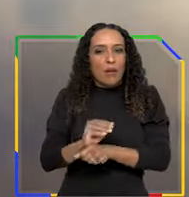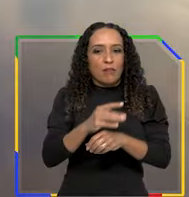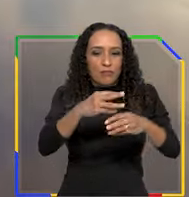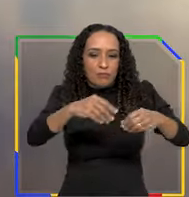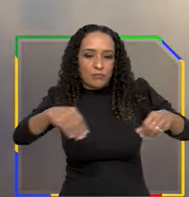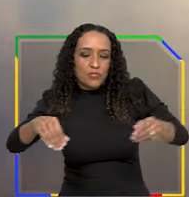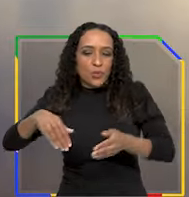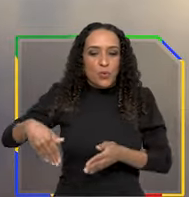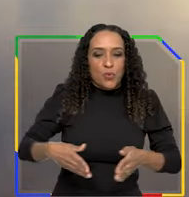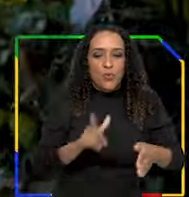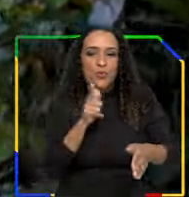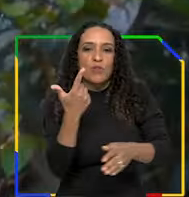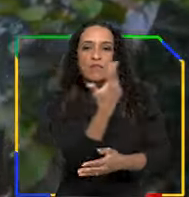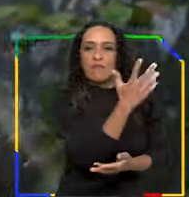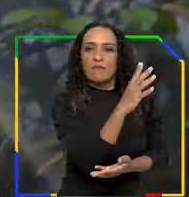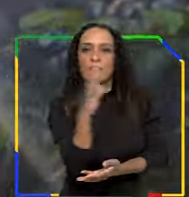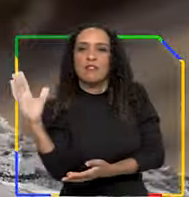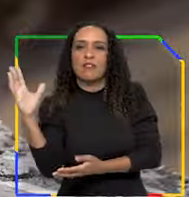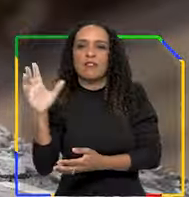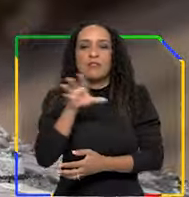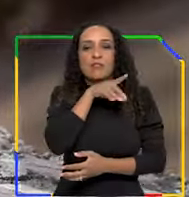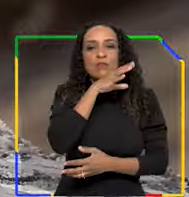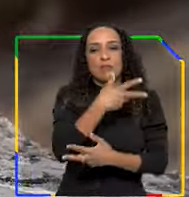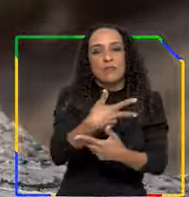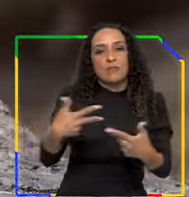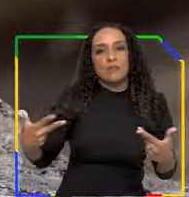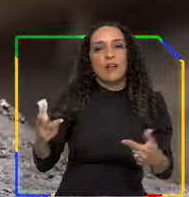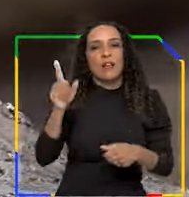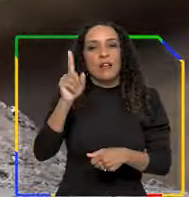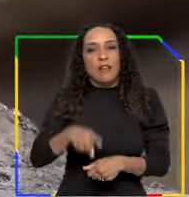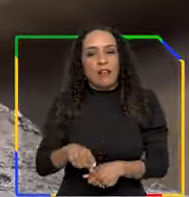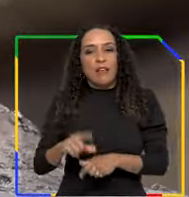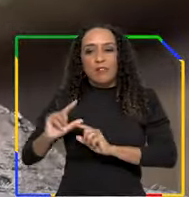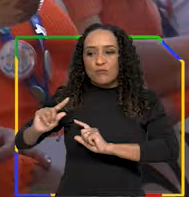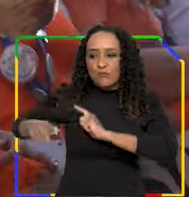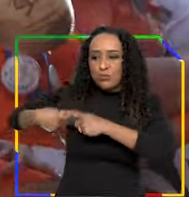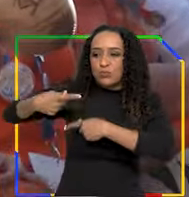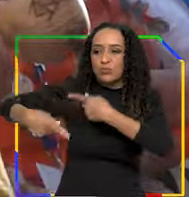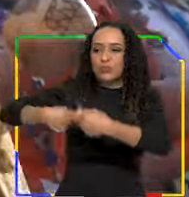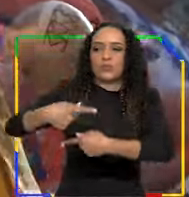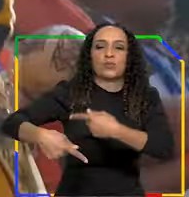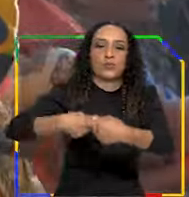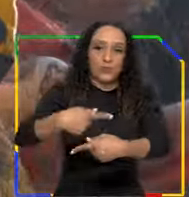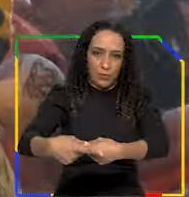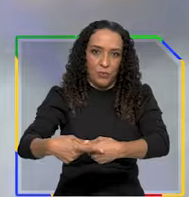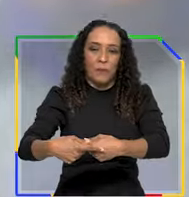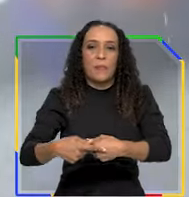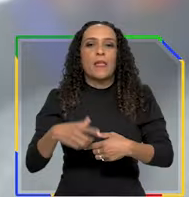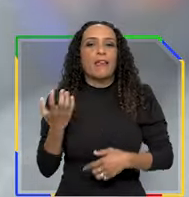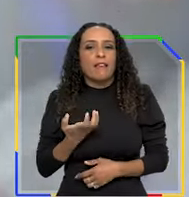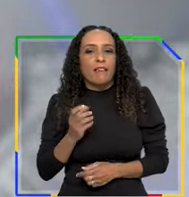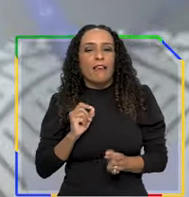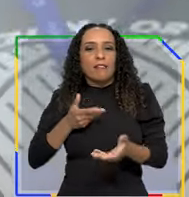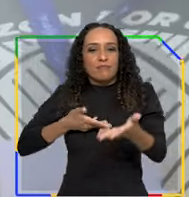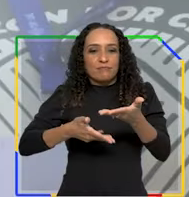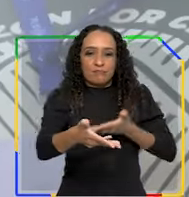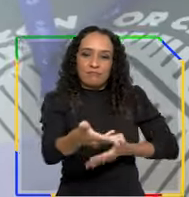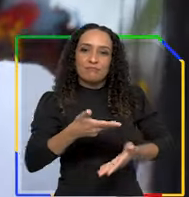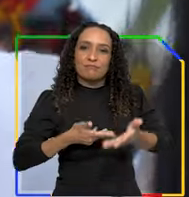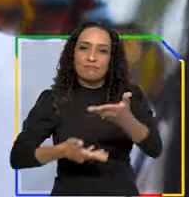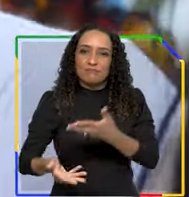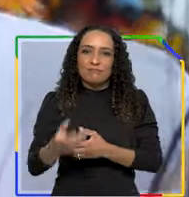a terra, os rios, as florestas e os bichos são passados de geração em geração. Queremos